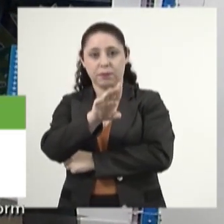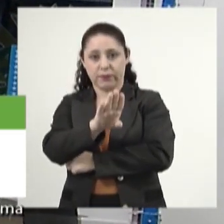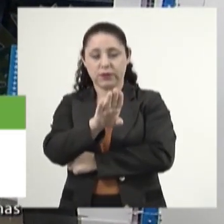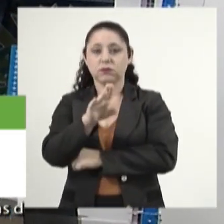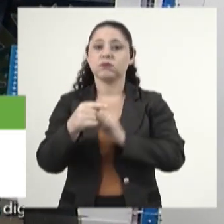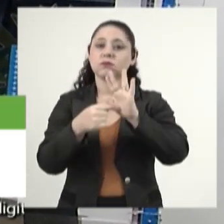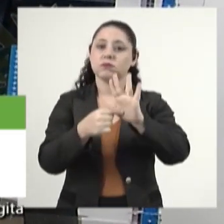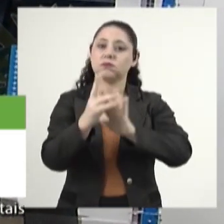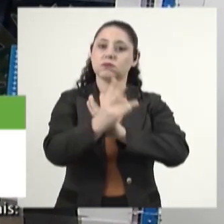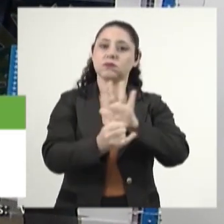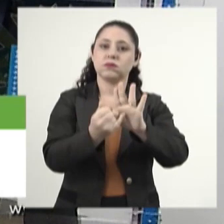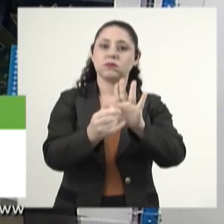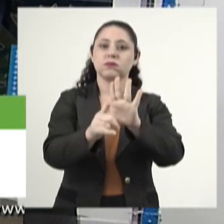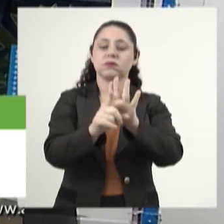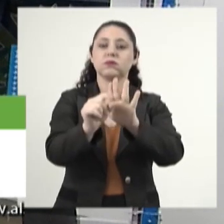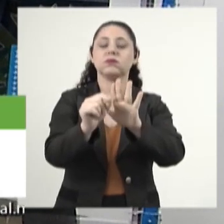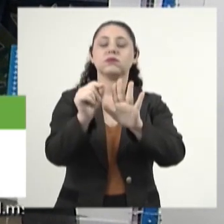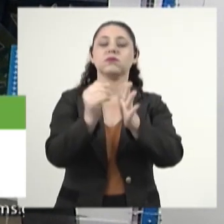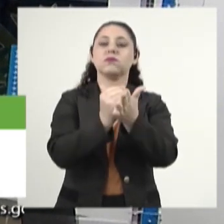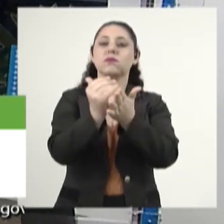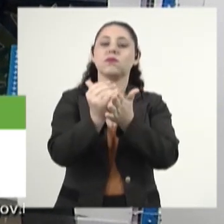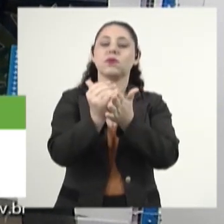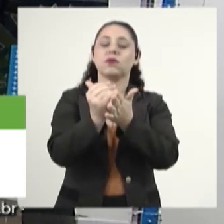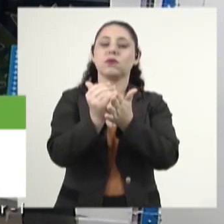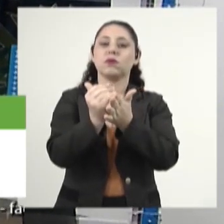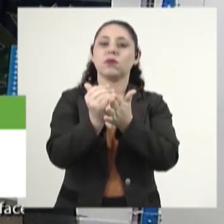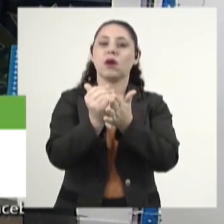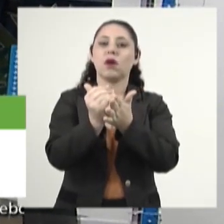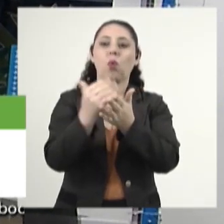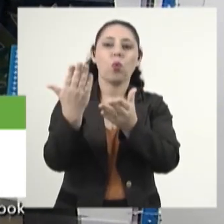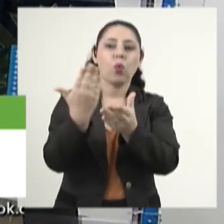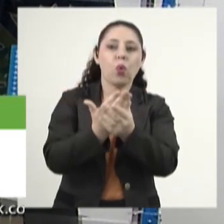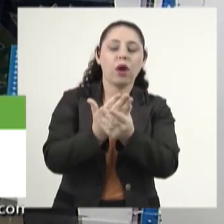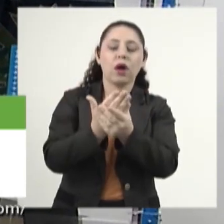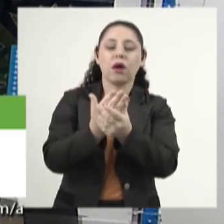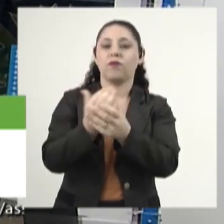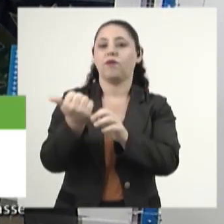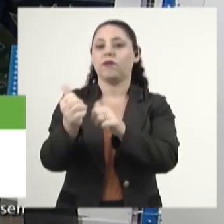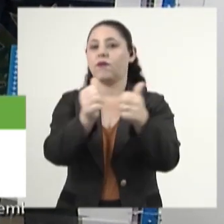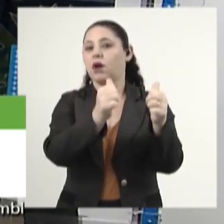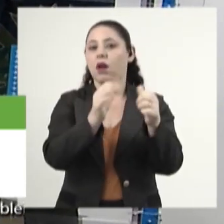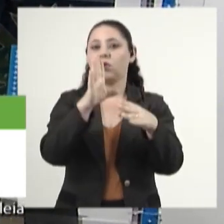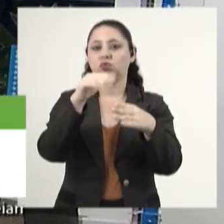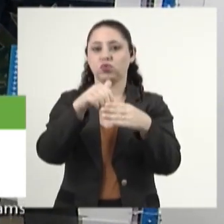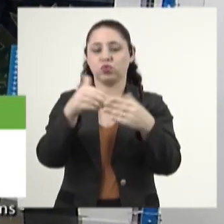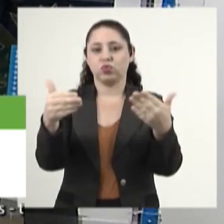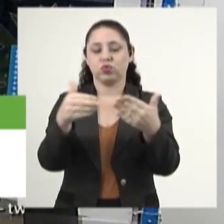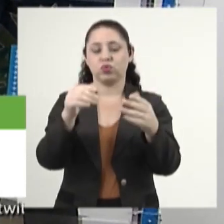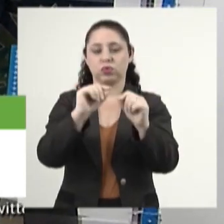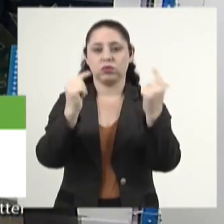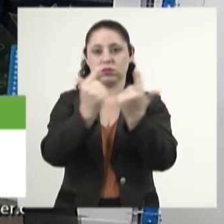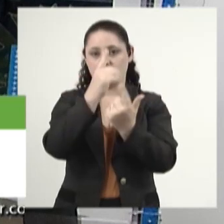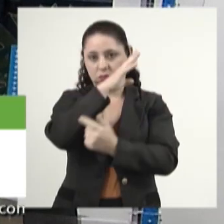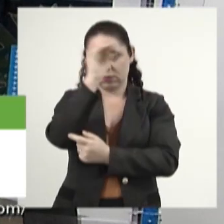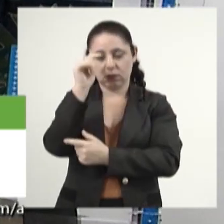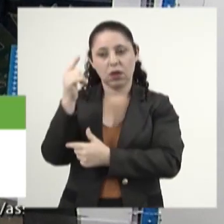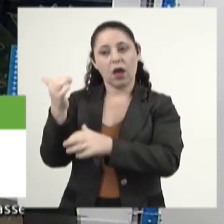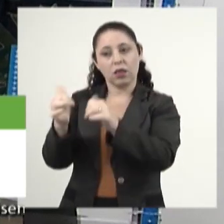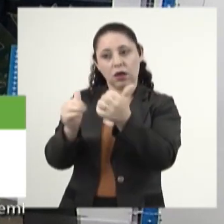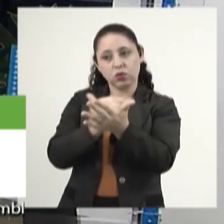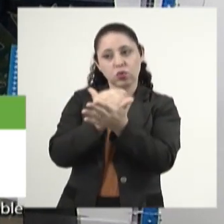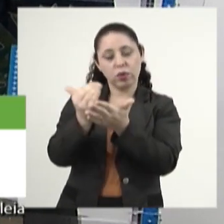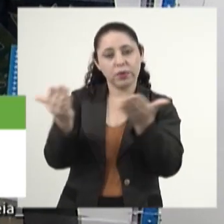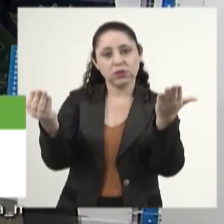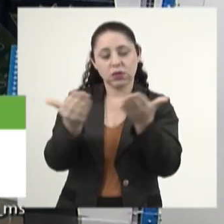apresentou um projeto de lei que começa a tramitar aqui na Assembleia Legislativa de Mato Grosso do Sul, vai para a análise